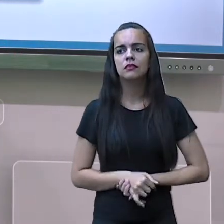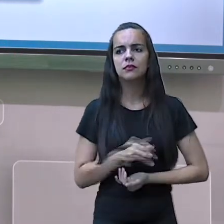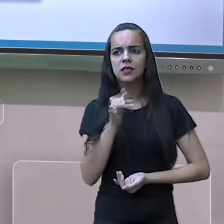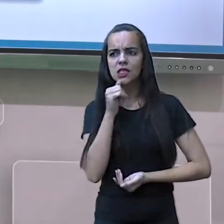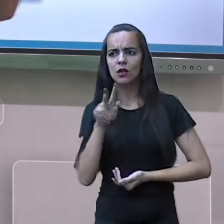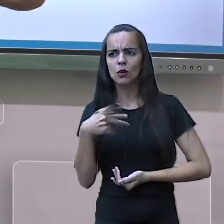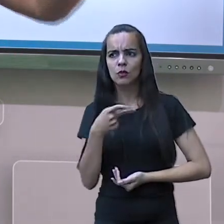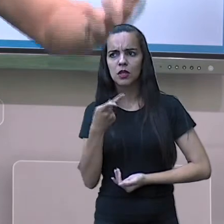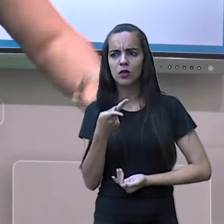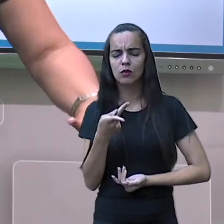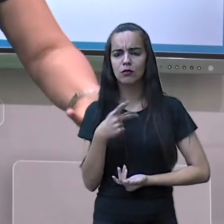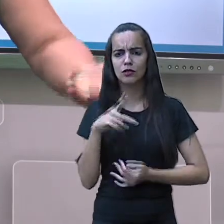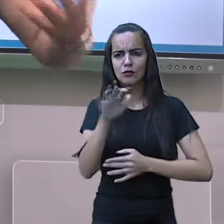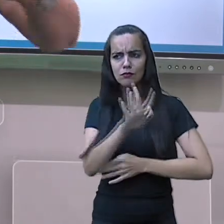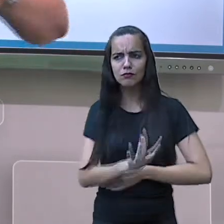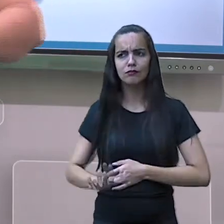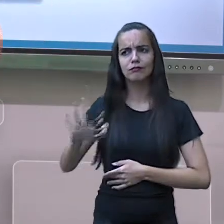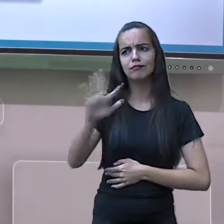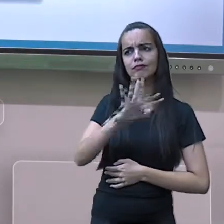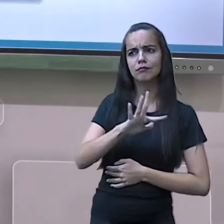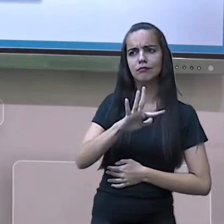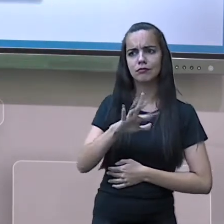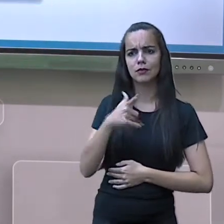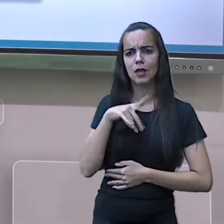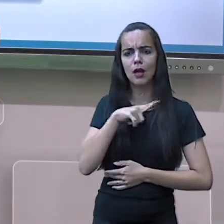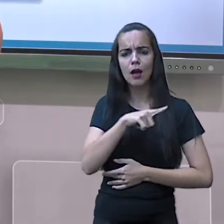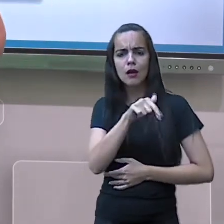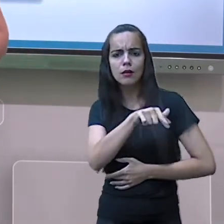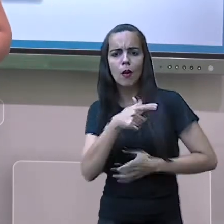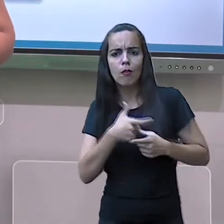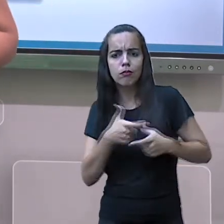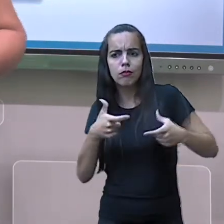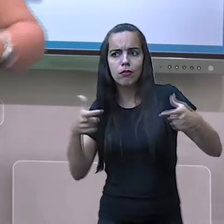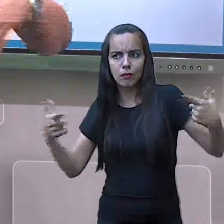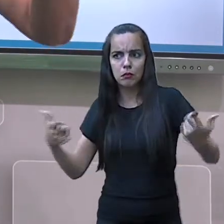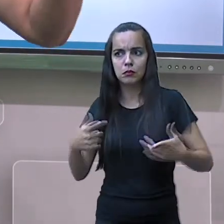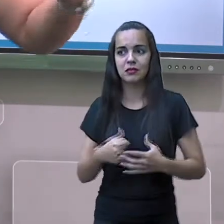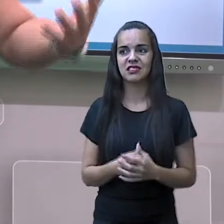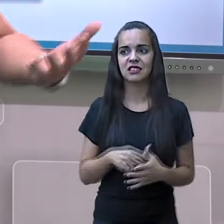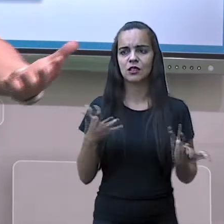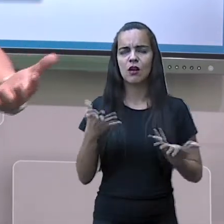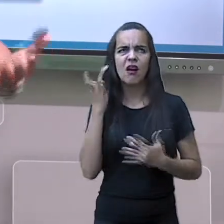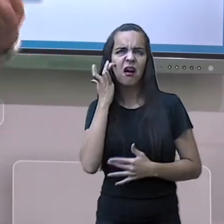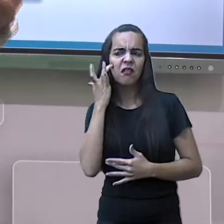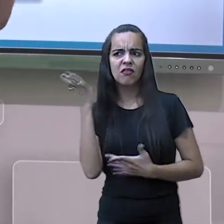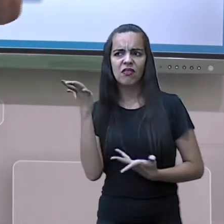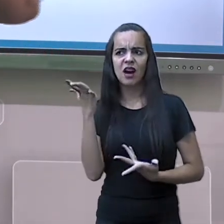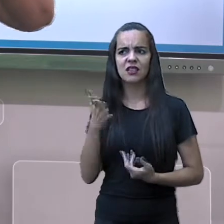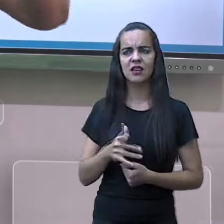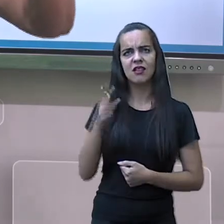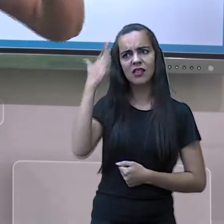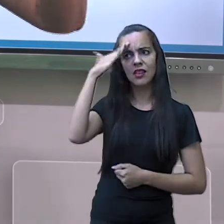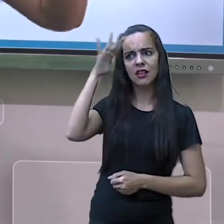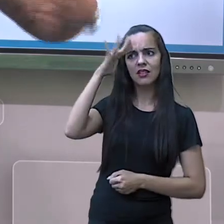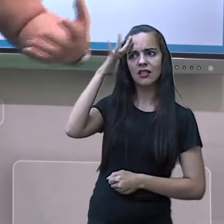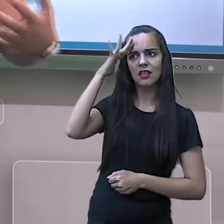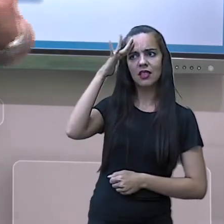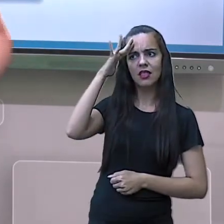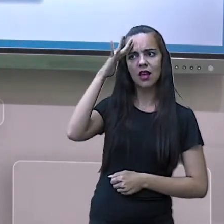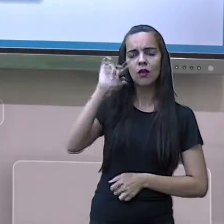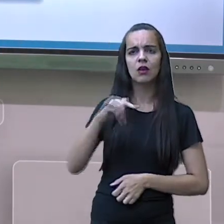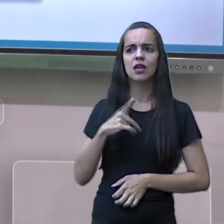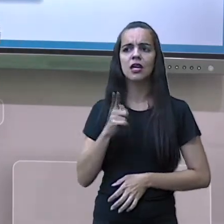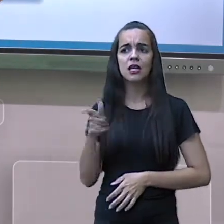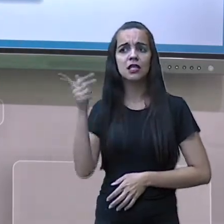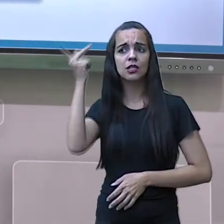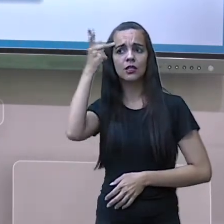Do fenômeno da urbanização. E é fácil a gente entender até porque que São